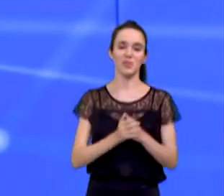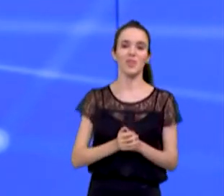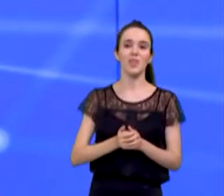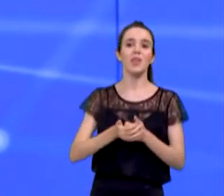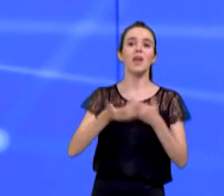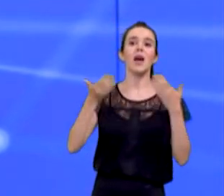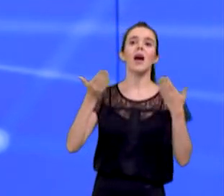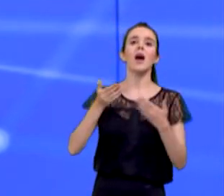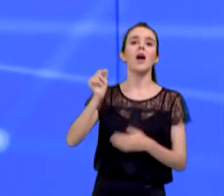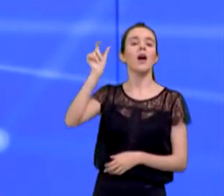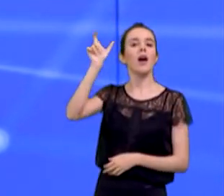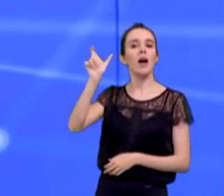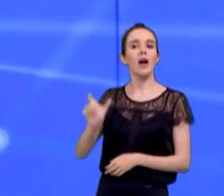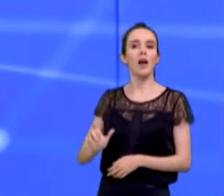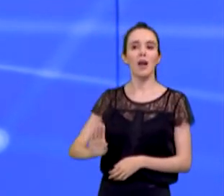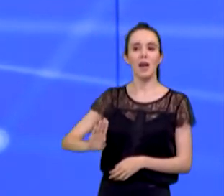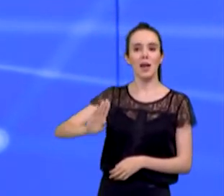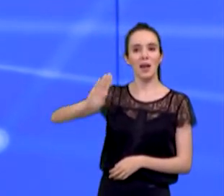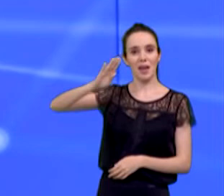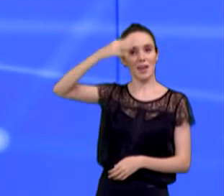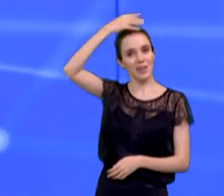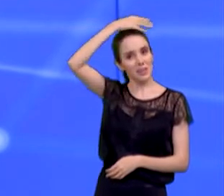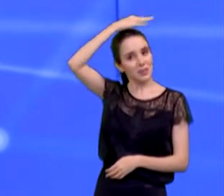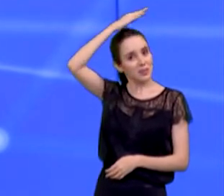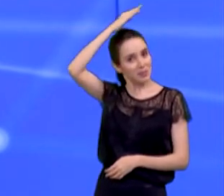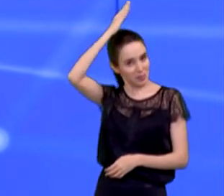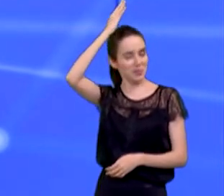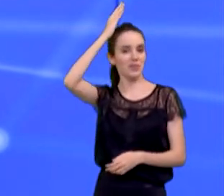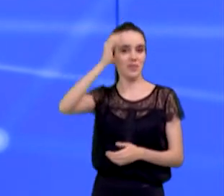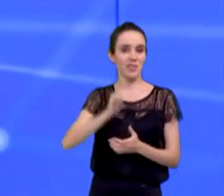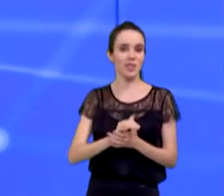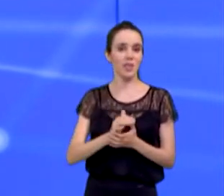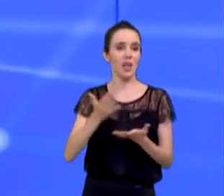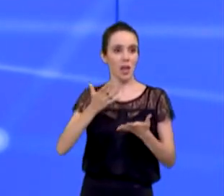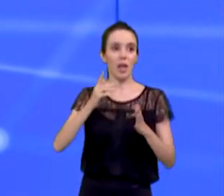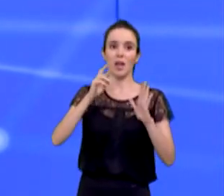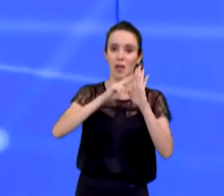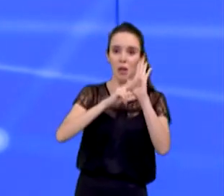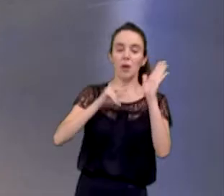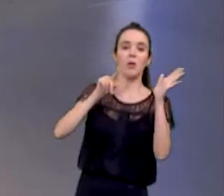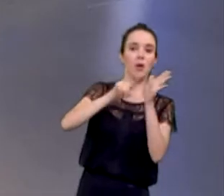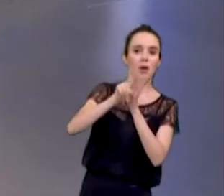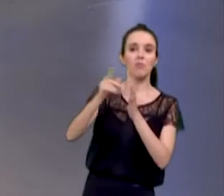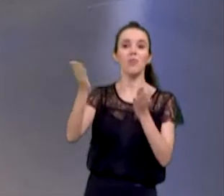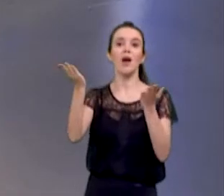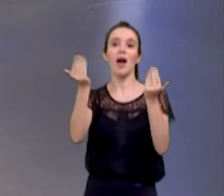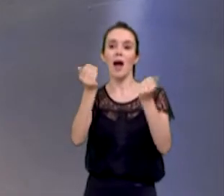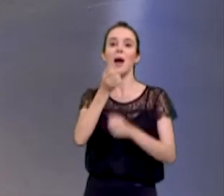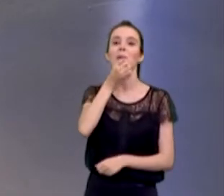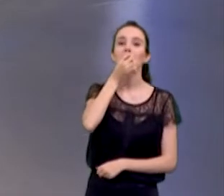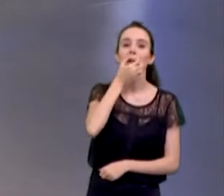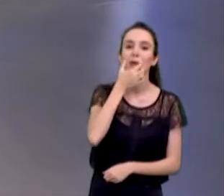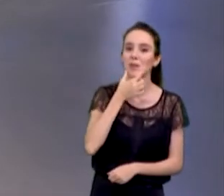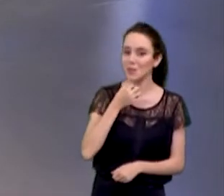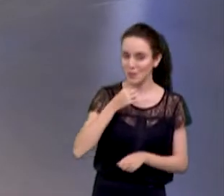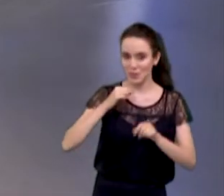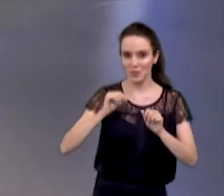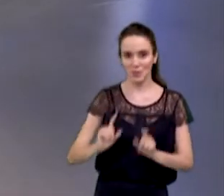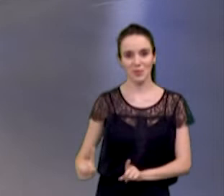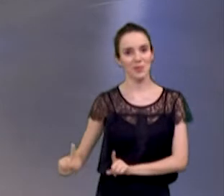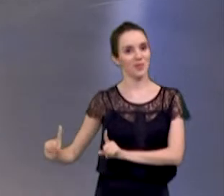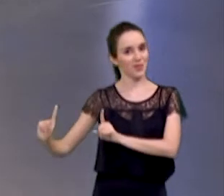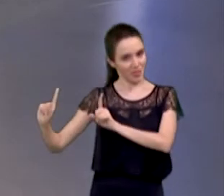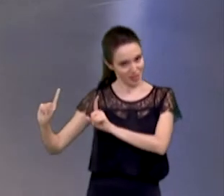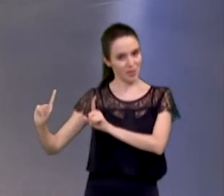é feita pelo candidato Sena, do PSL, e de acordo com as regras do debate, para que todos perguntem e respondam, o candidato João Bosco é o candidato que vai